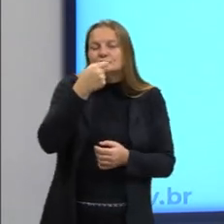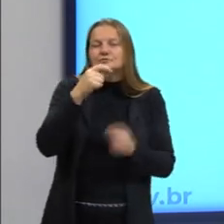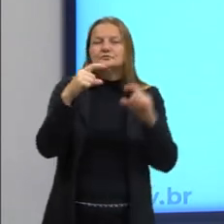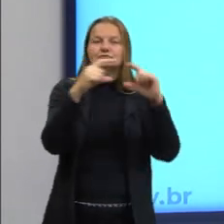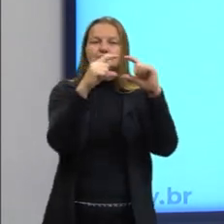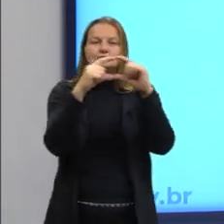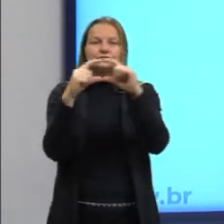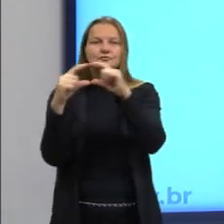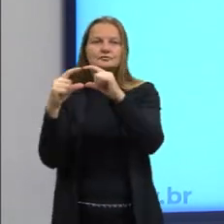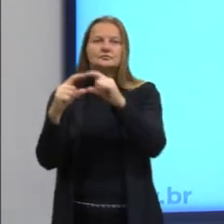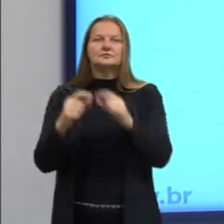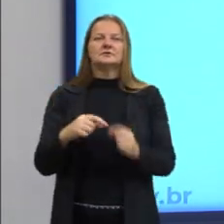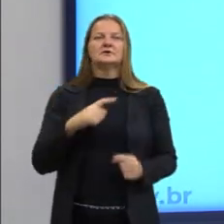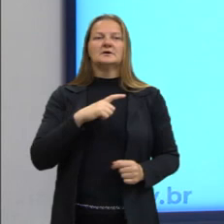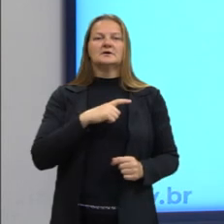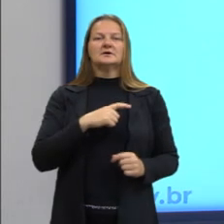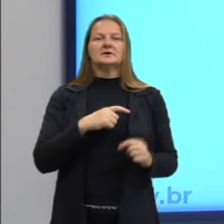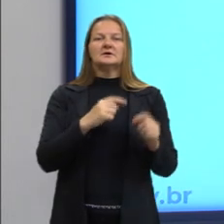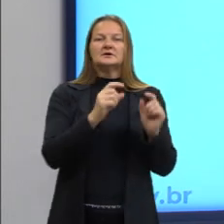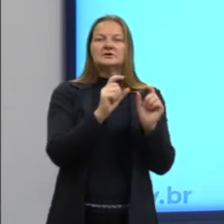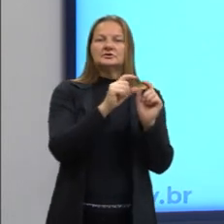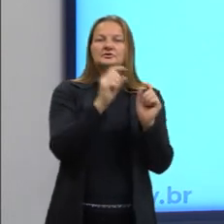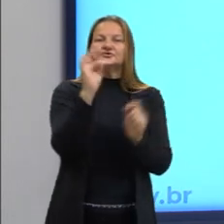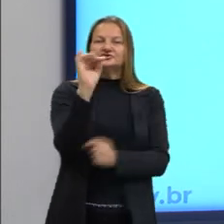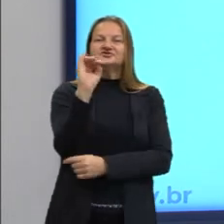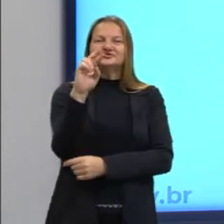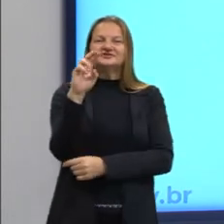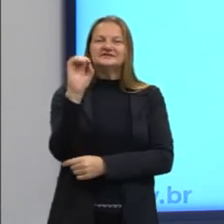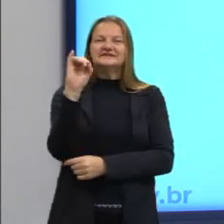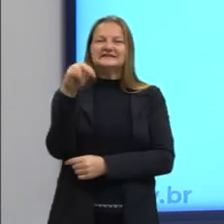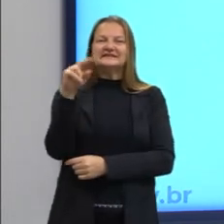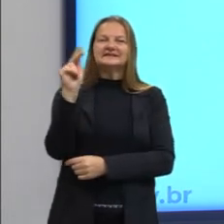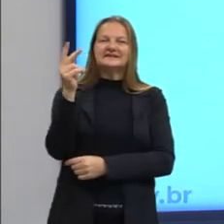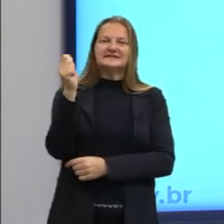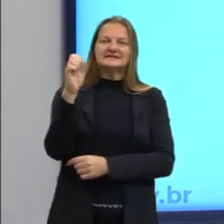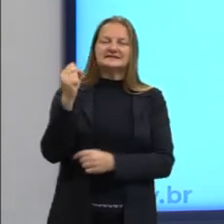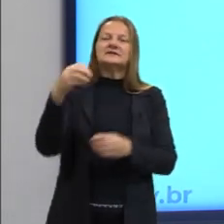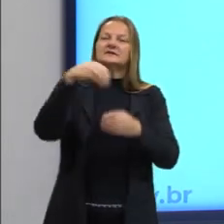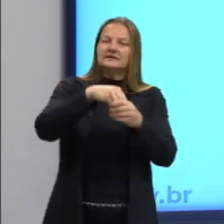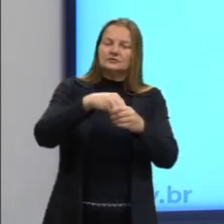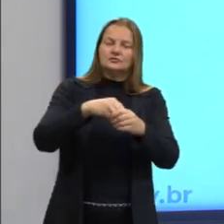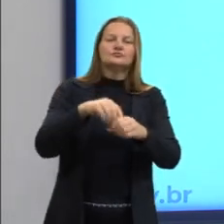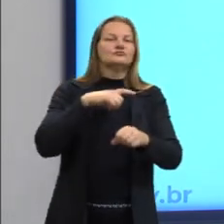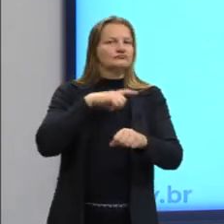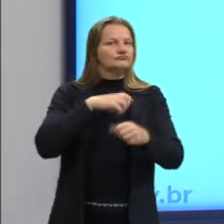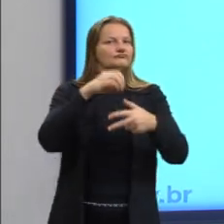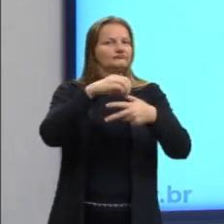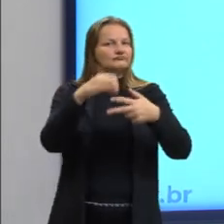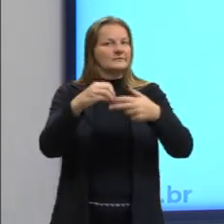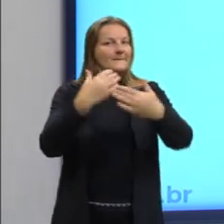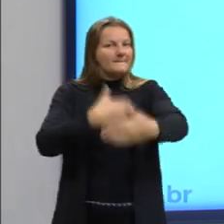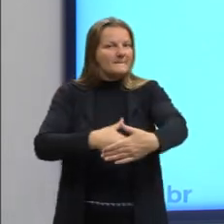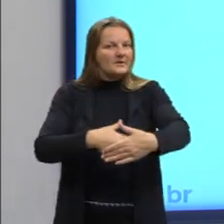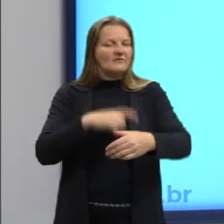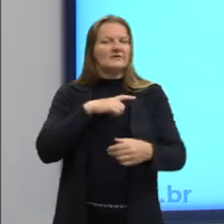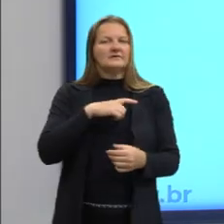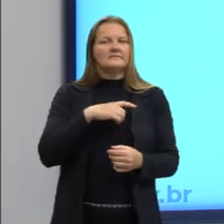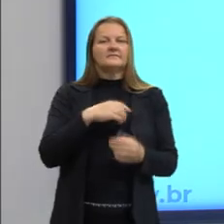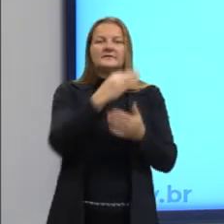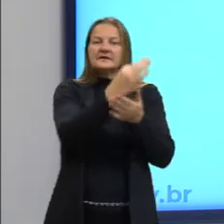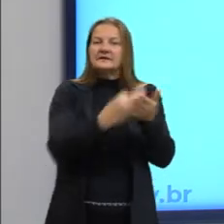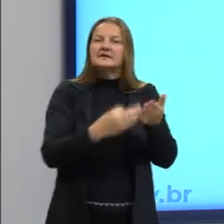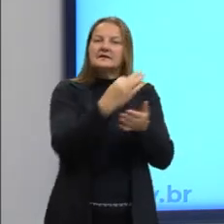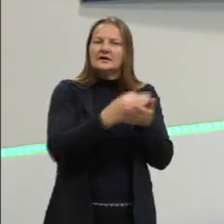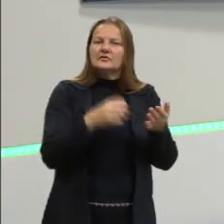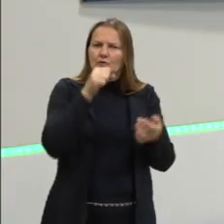Quadrinho, Latira, sempre está presente dentro das questões do Enem, o texto periodístico, o texto